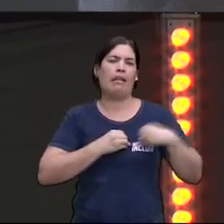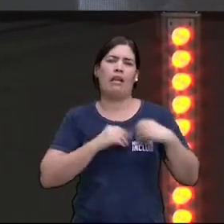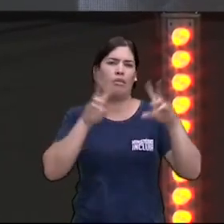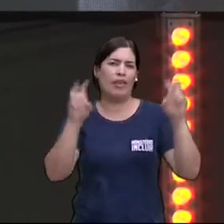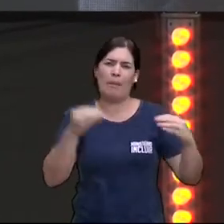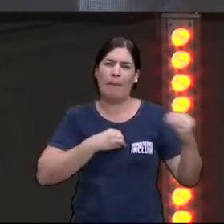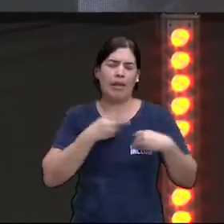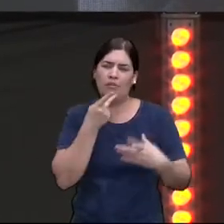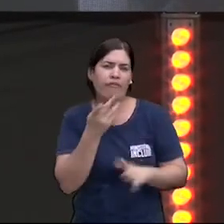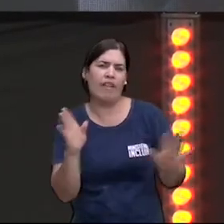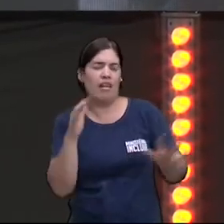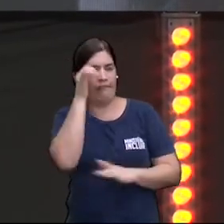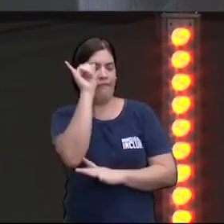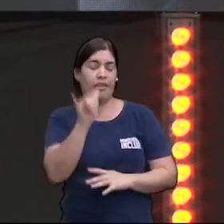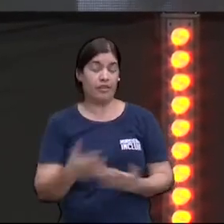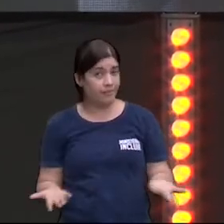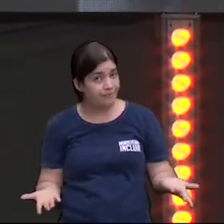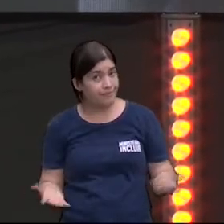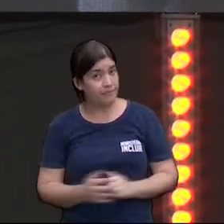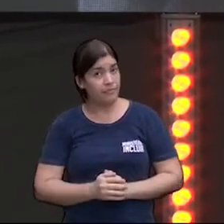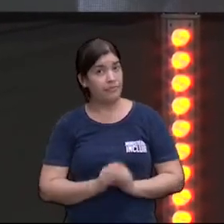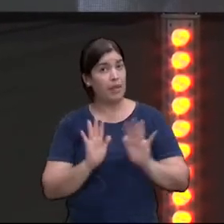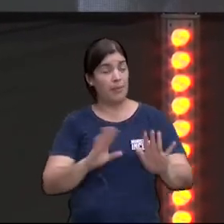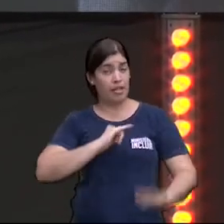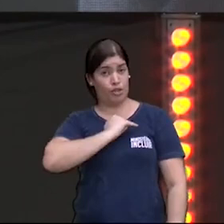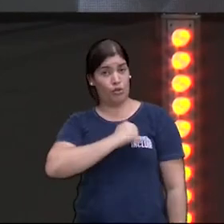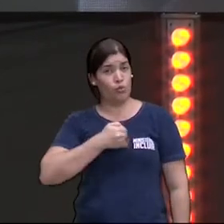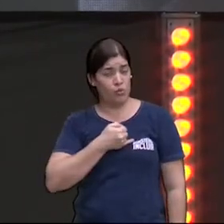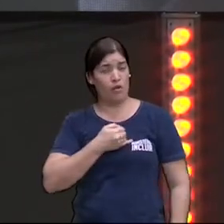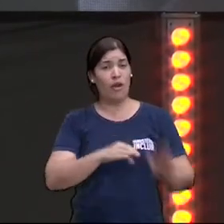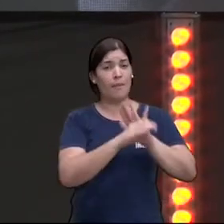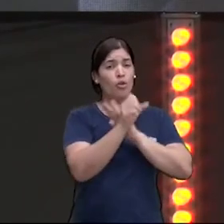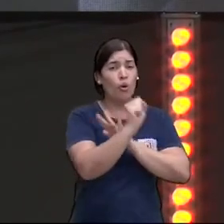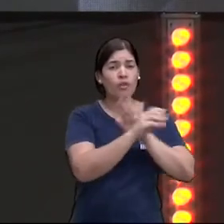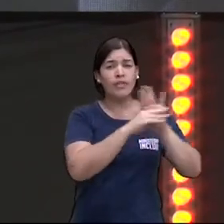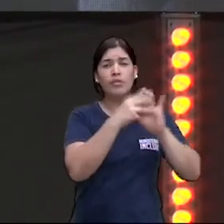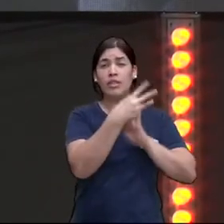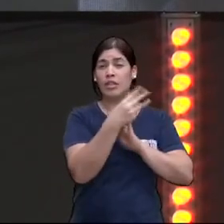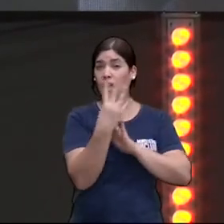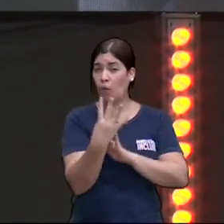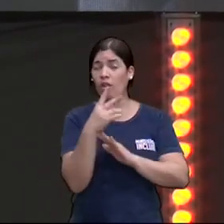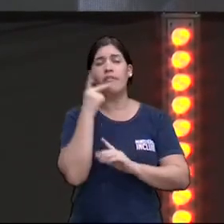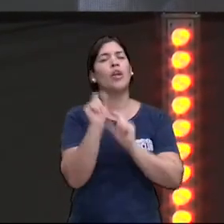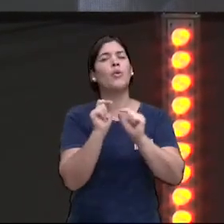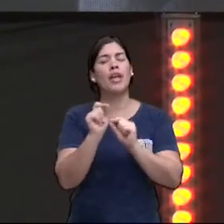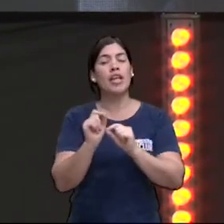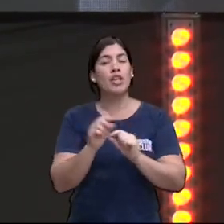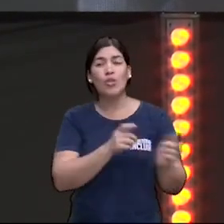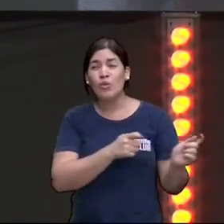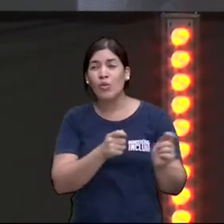meus amados, João 8,34 diz, todo aquele que vive pecando é escravo do pecado,